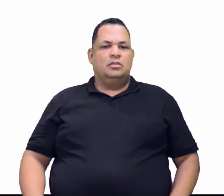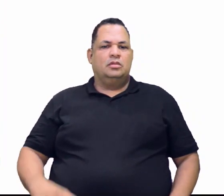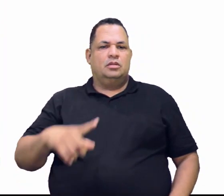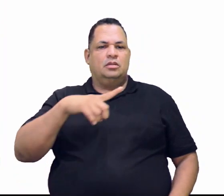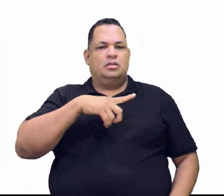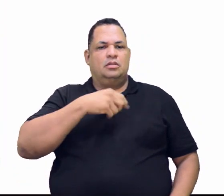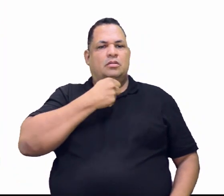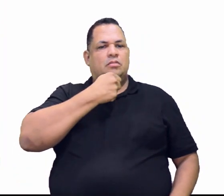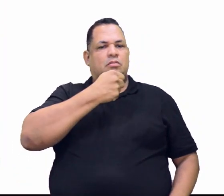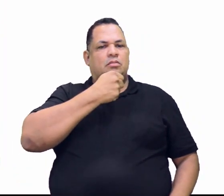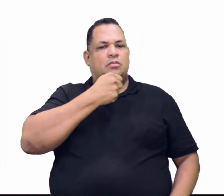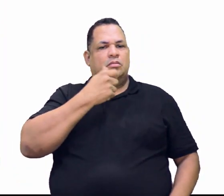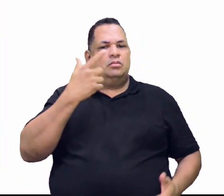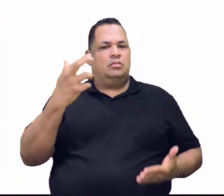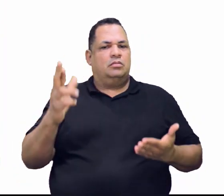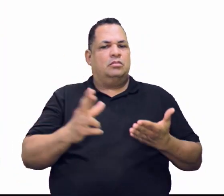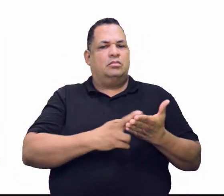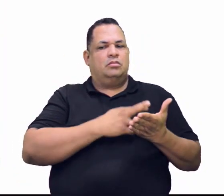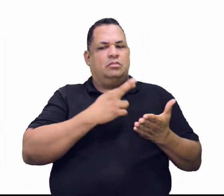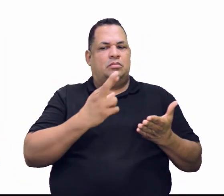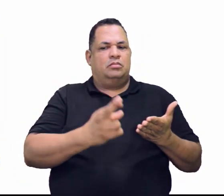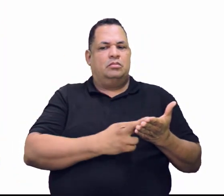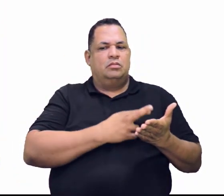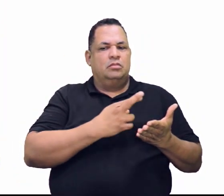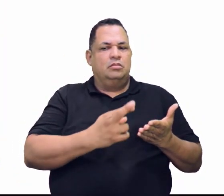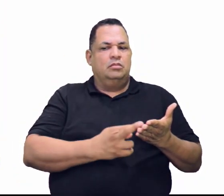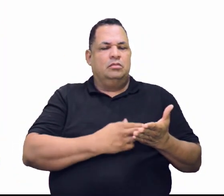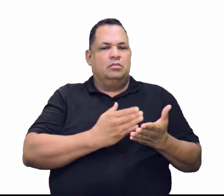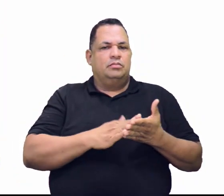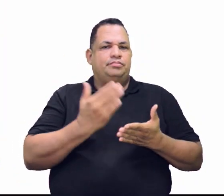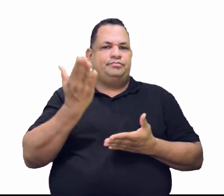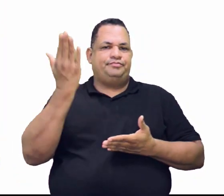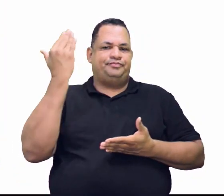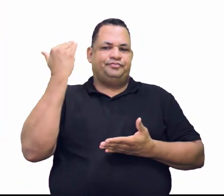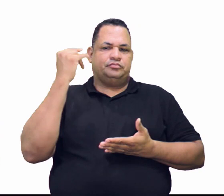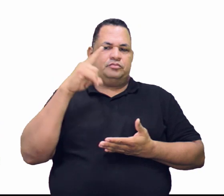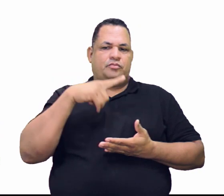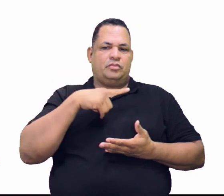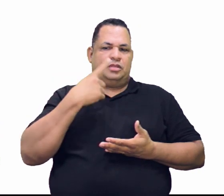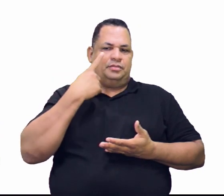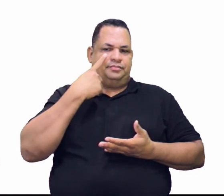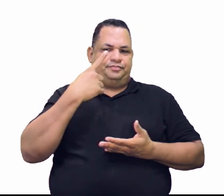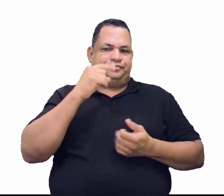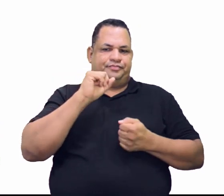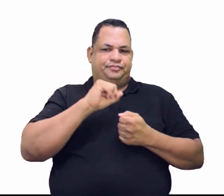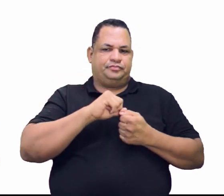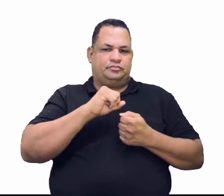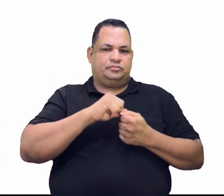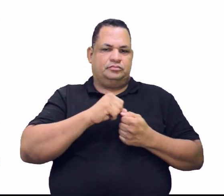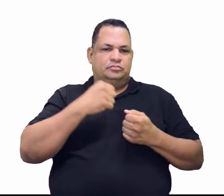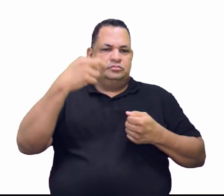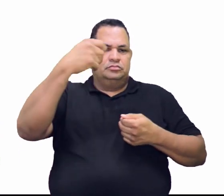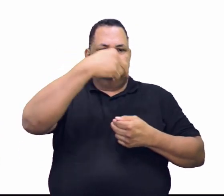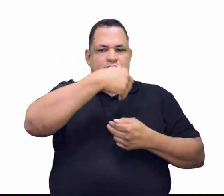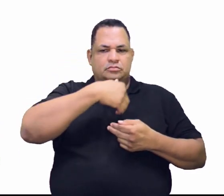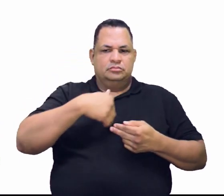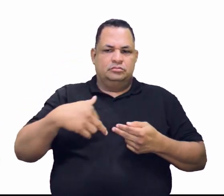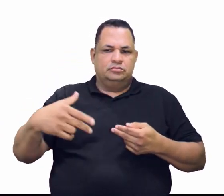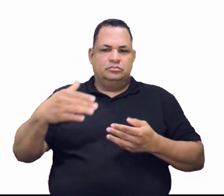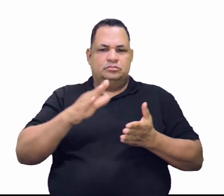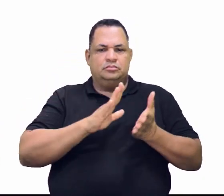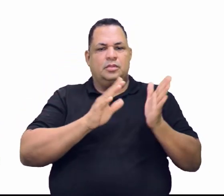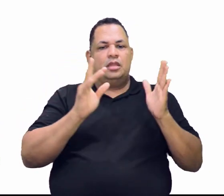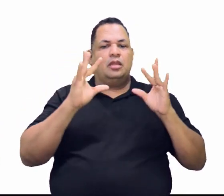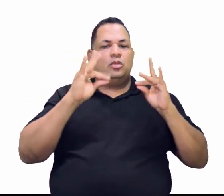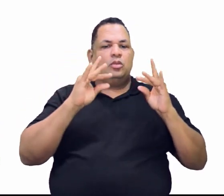reportagem dessa revista no passado, e aí eu fiz alguns recortes e